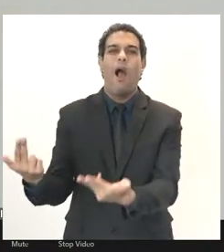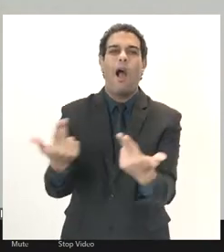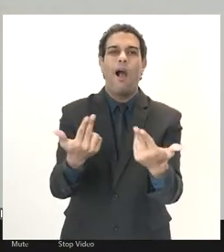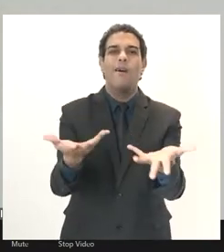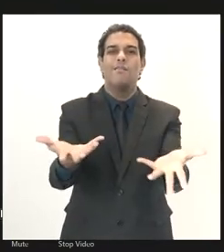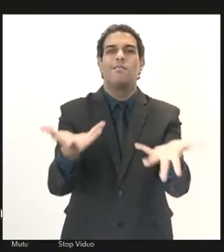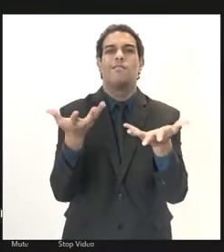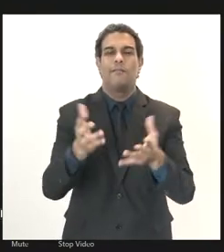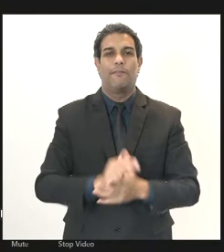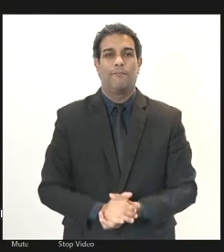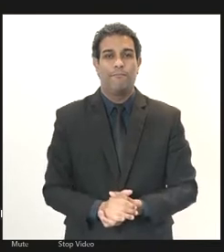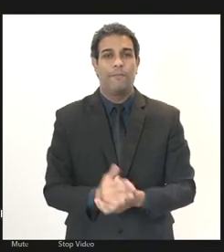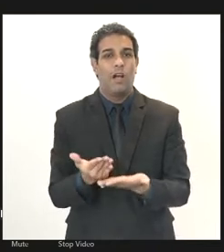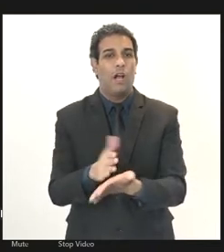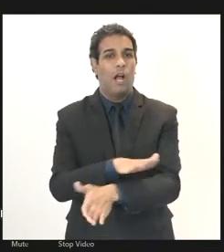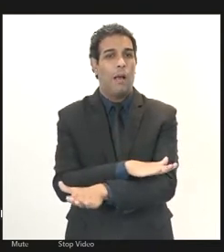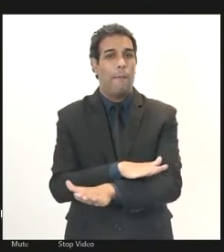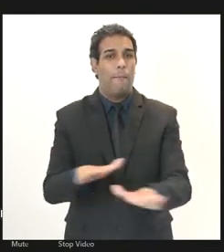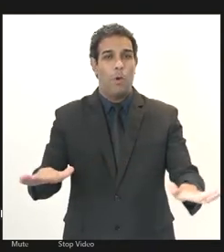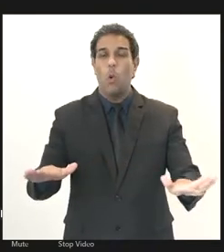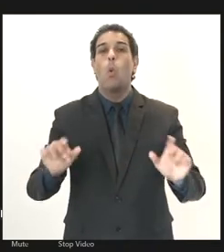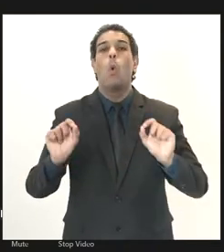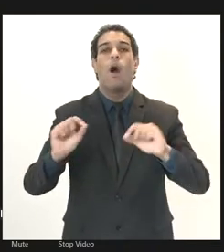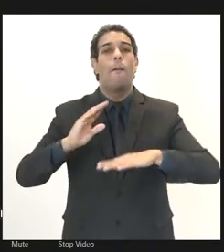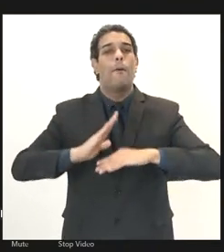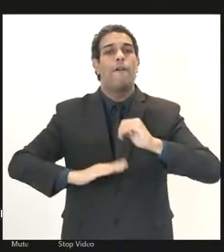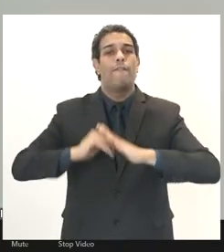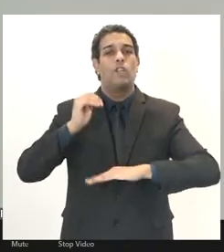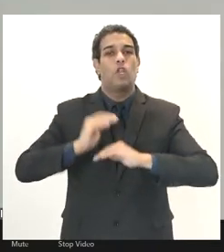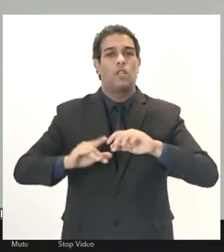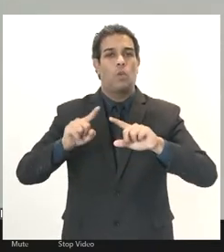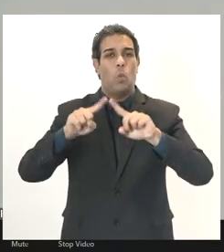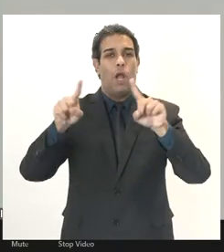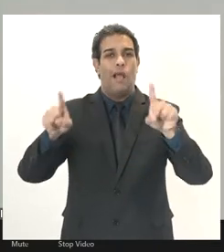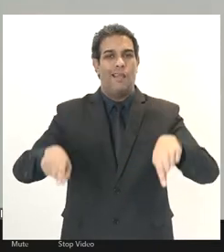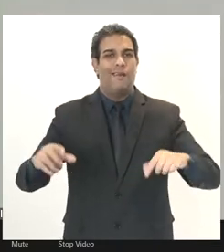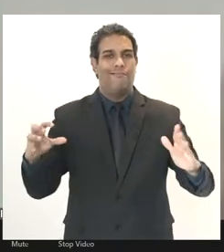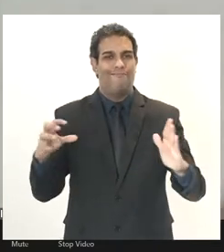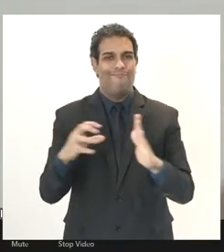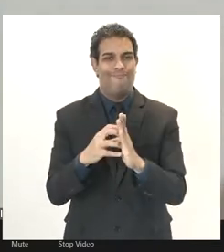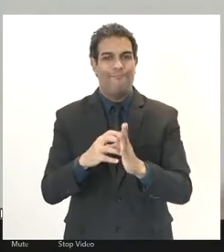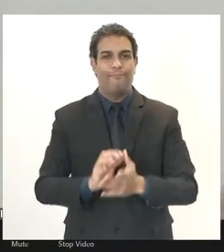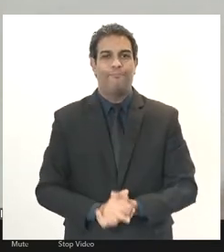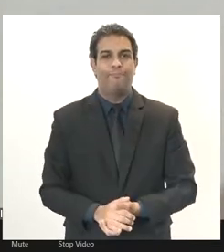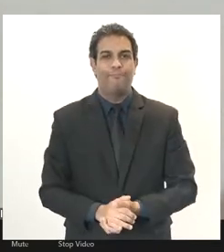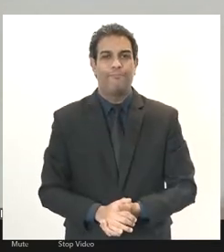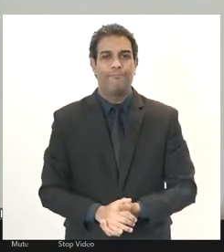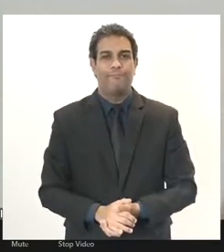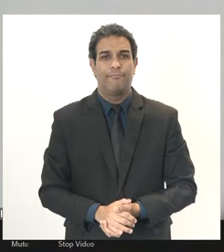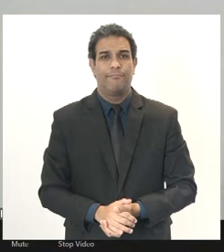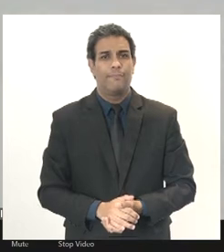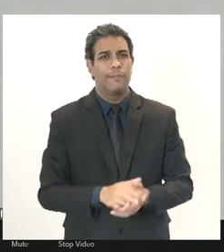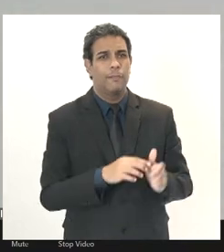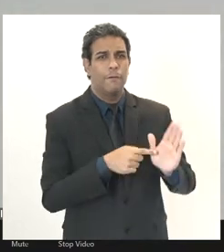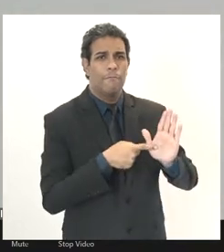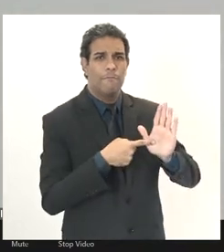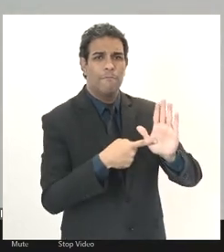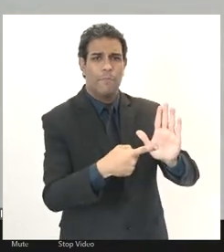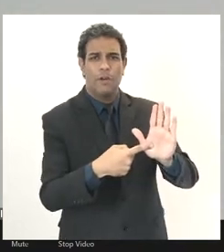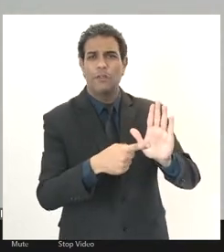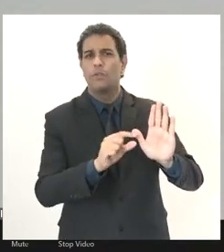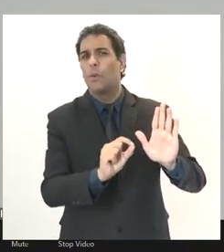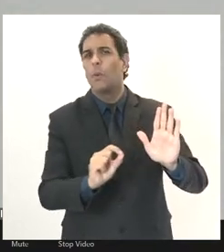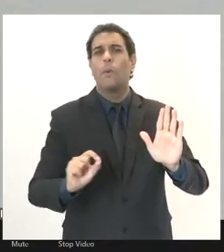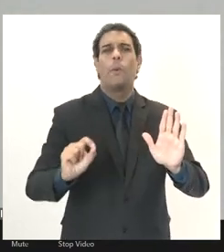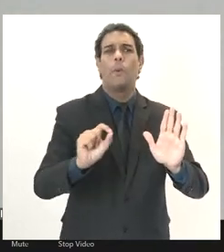quer acabar com a paridade eu gostaria de mostrar alguns riscos como a